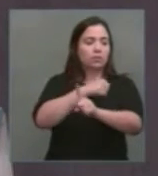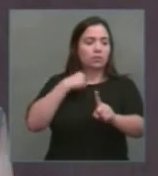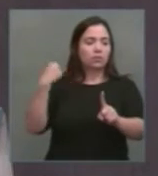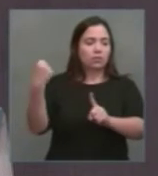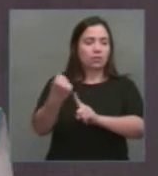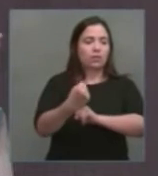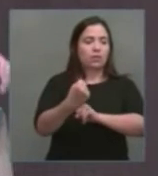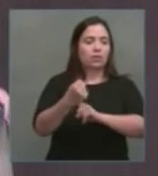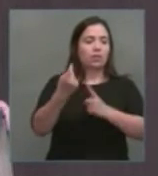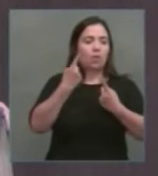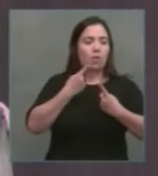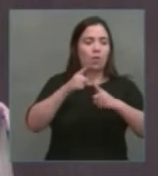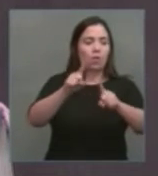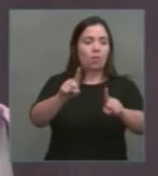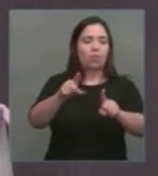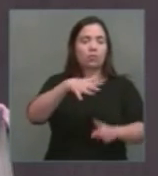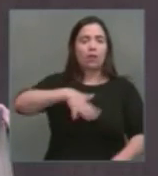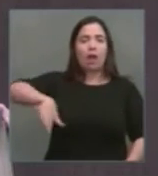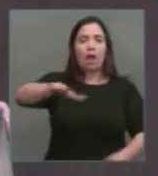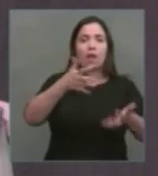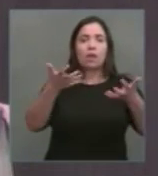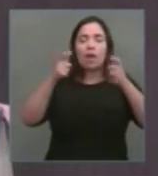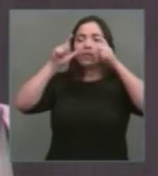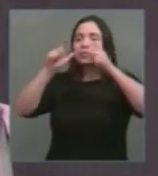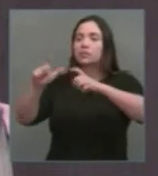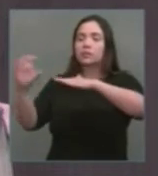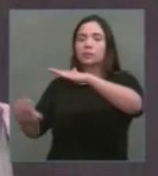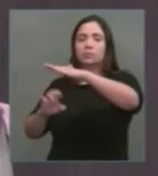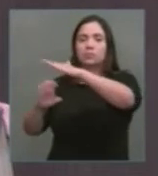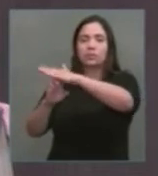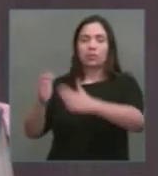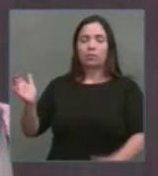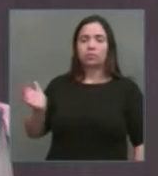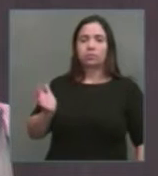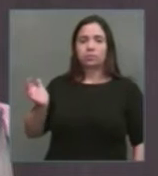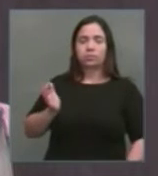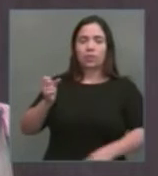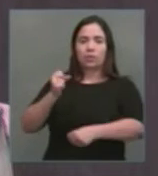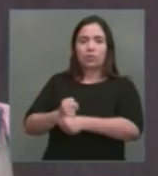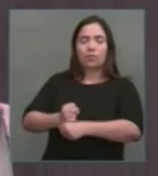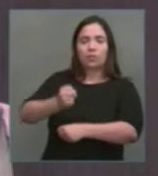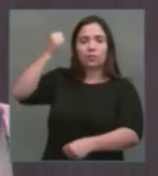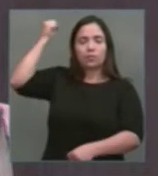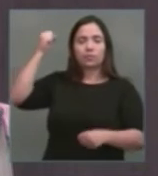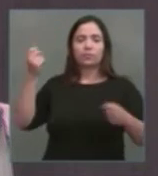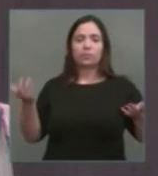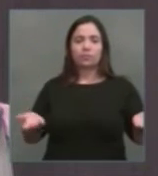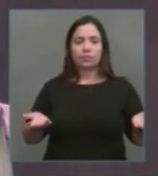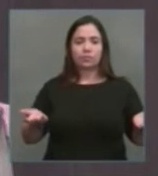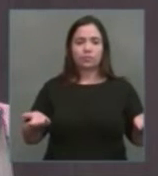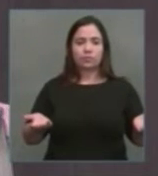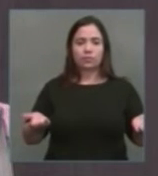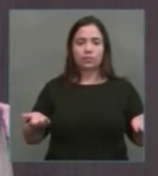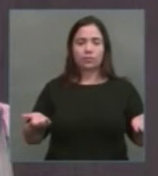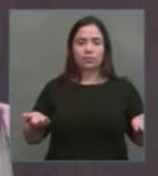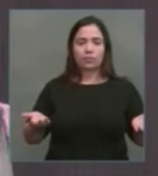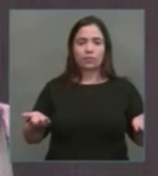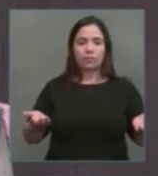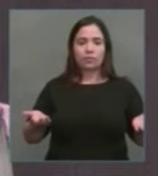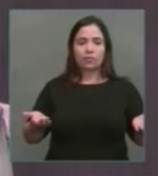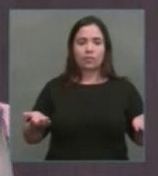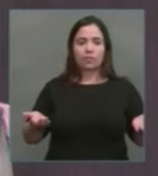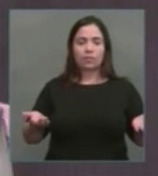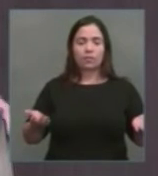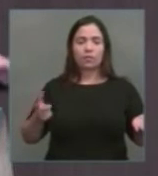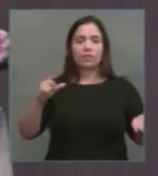contra a classe trabalhadora e que só atendem a burguesia financeira, rentista, as corporações do